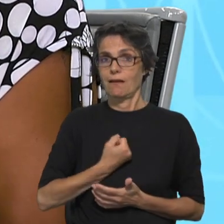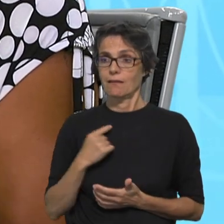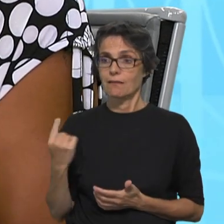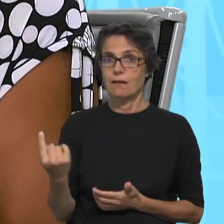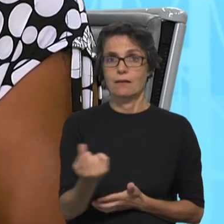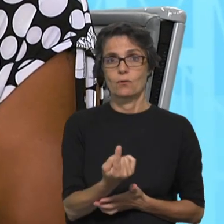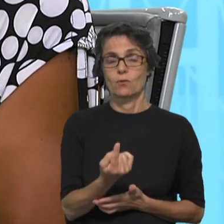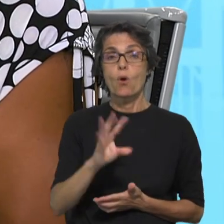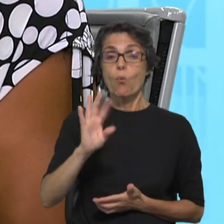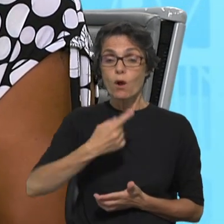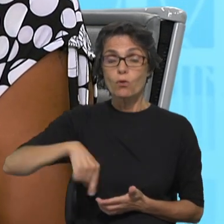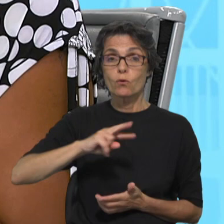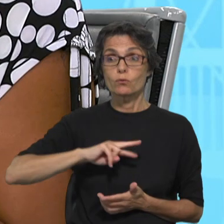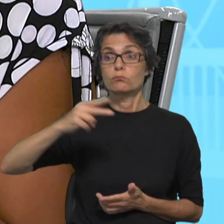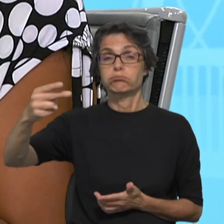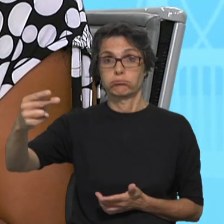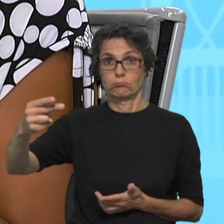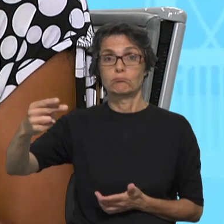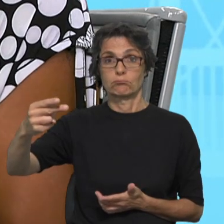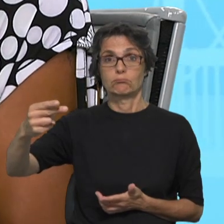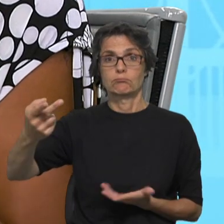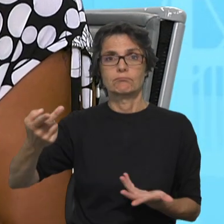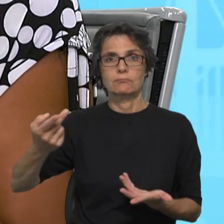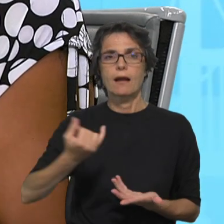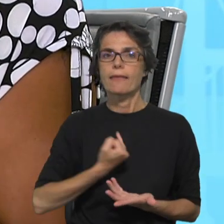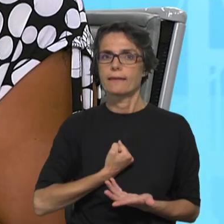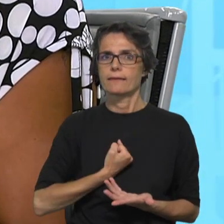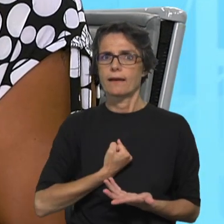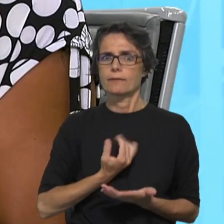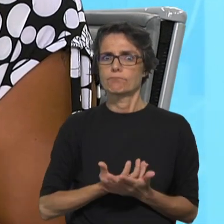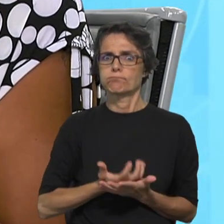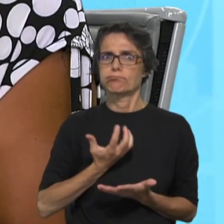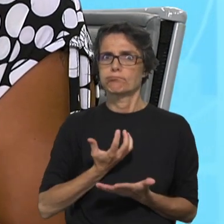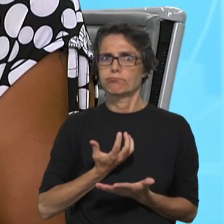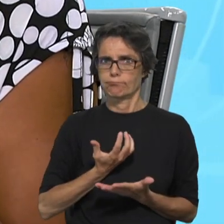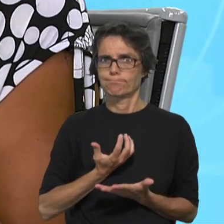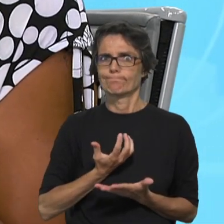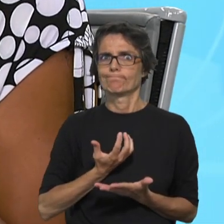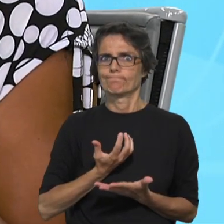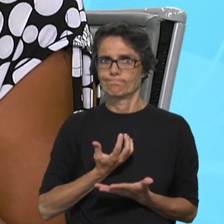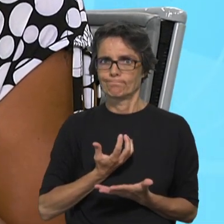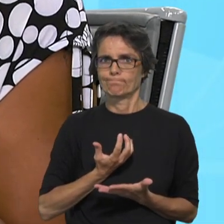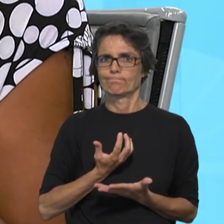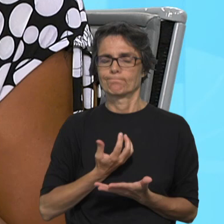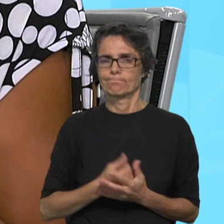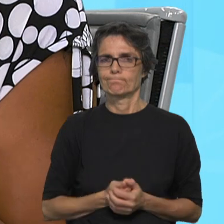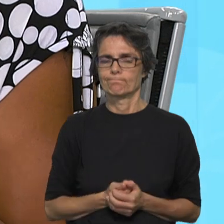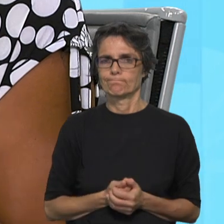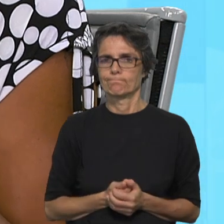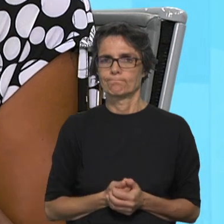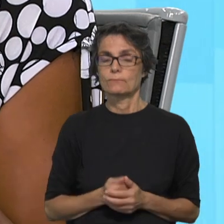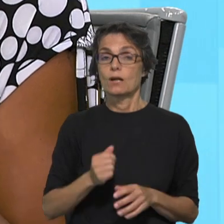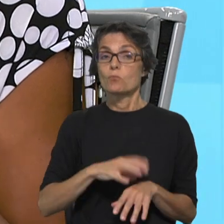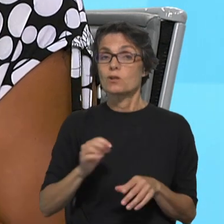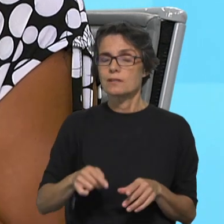nós mudamos de lugar, questão da identidade põe-se de forma muito intensa e portanto é bom